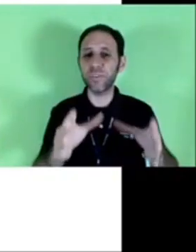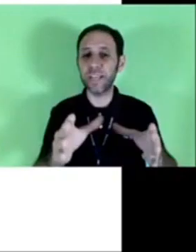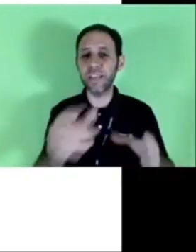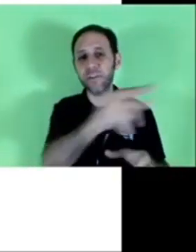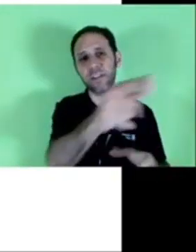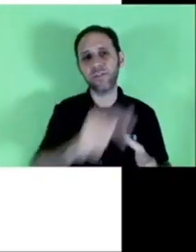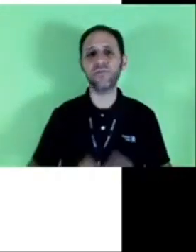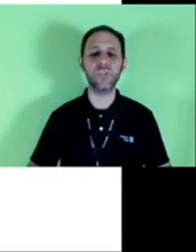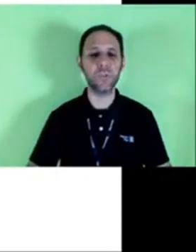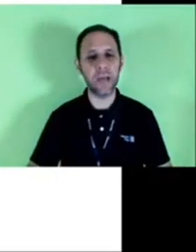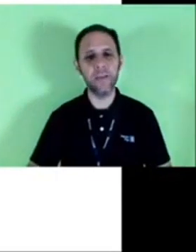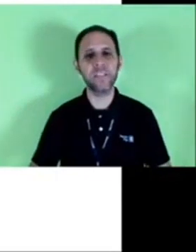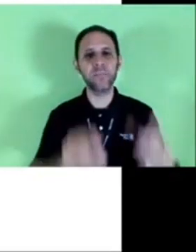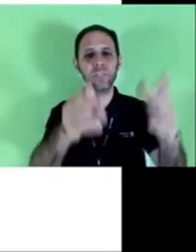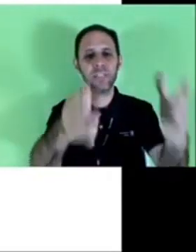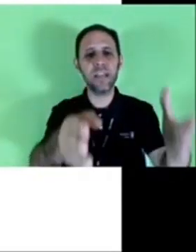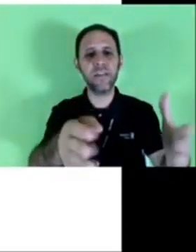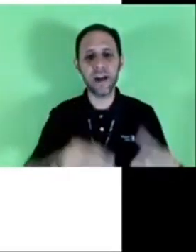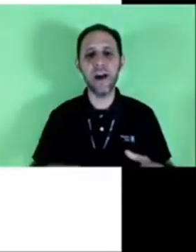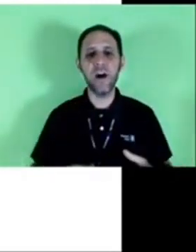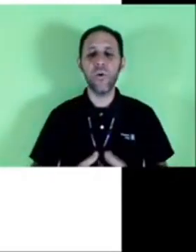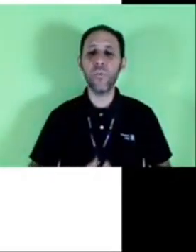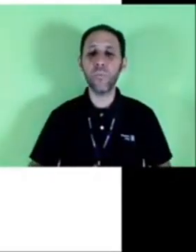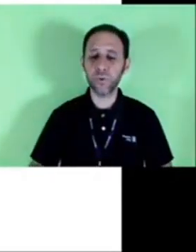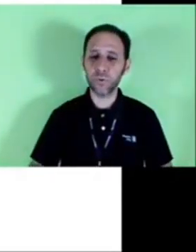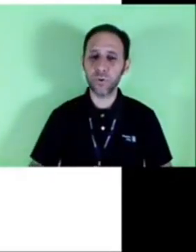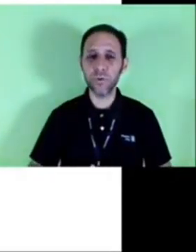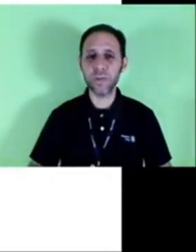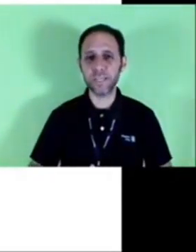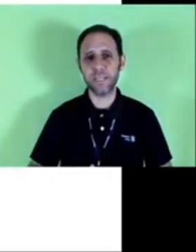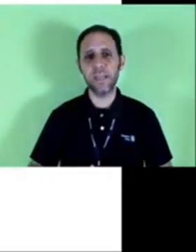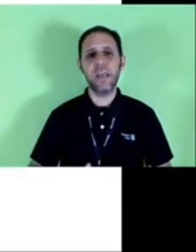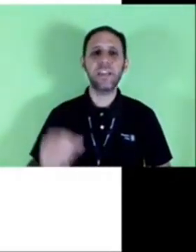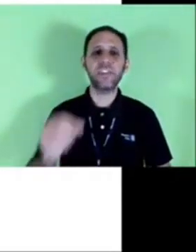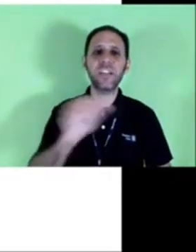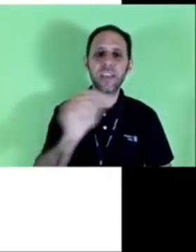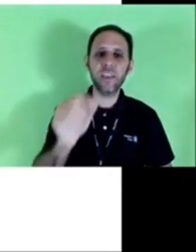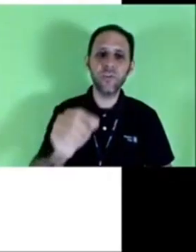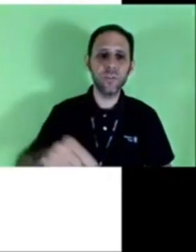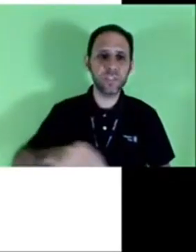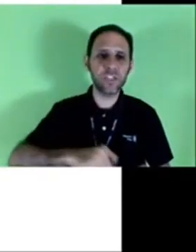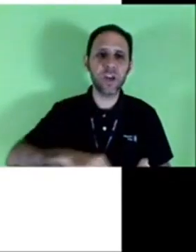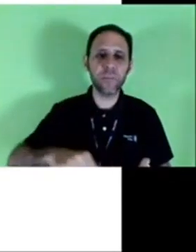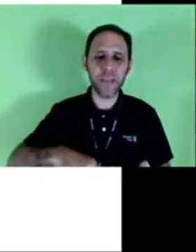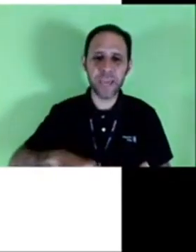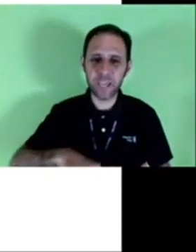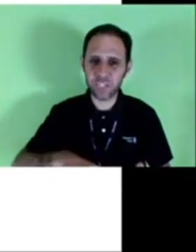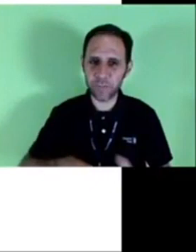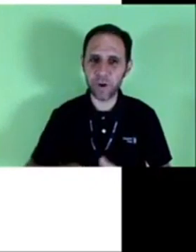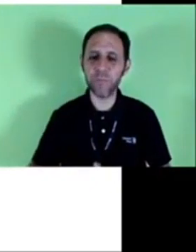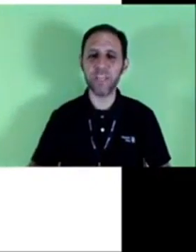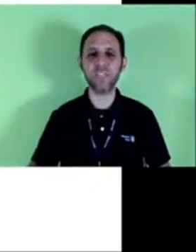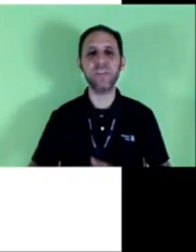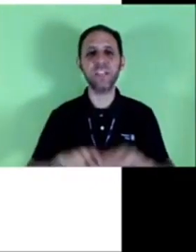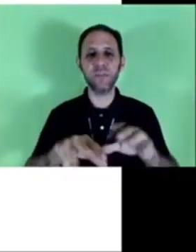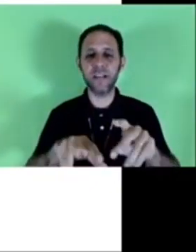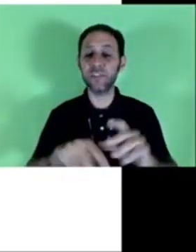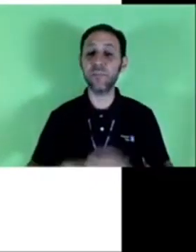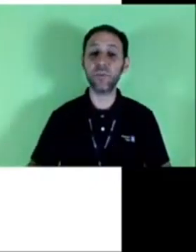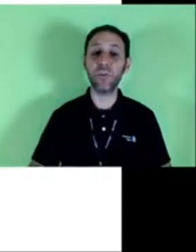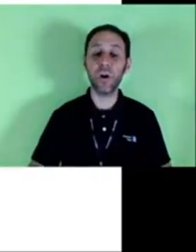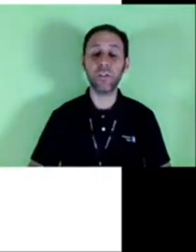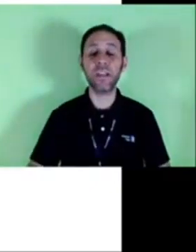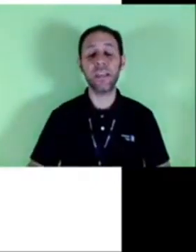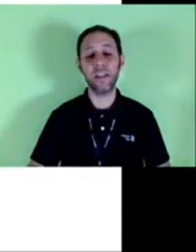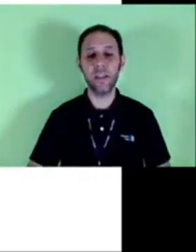existe um modelinho que eles usam lá você não precisa levar um pronto como esse ele já tem um você só preenche a mão mesmo e eles